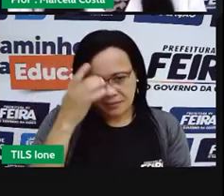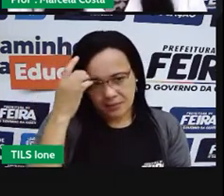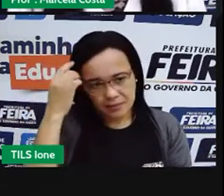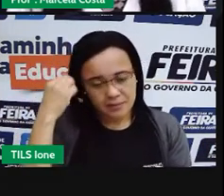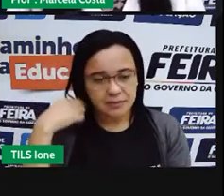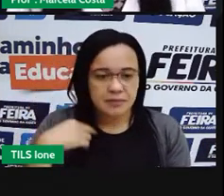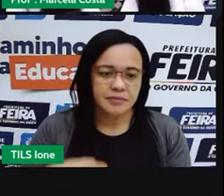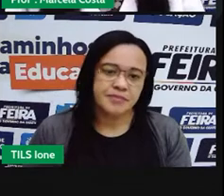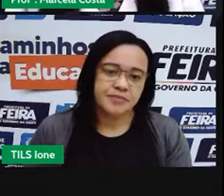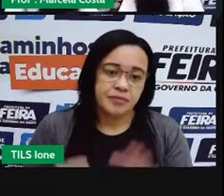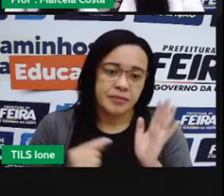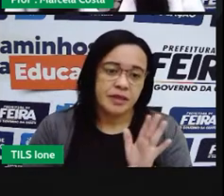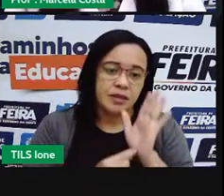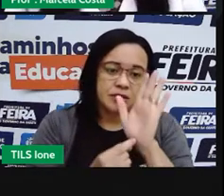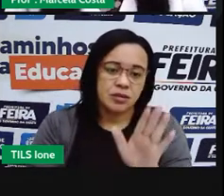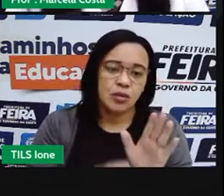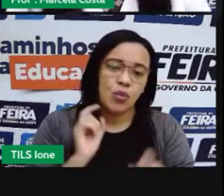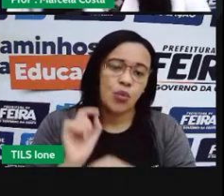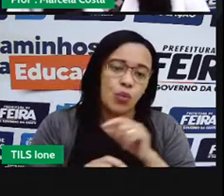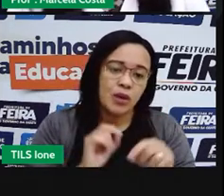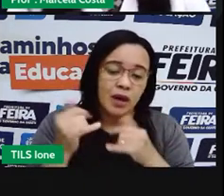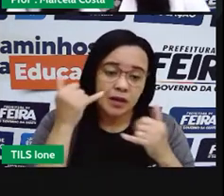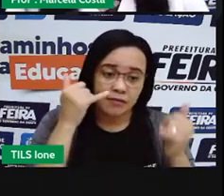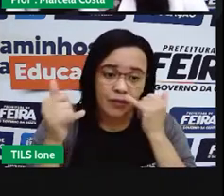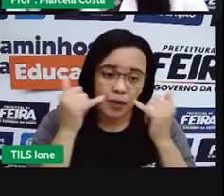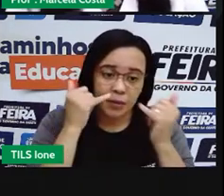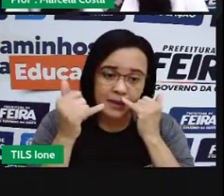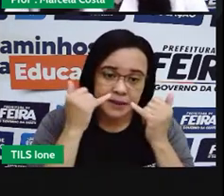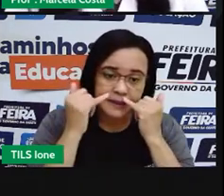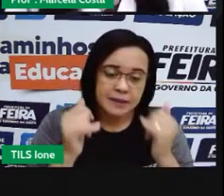Agora, eu quero mostrar alguns dos outros problemas para a gente pensar.